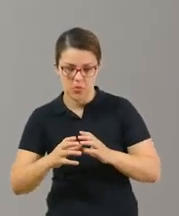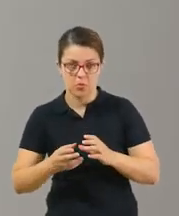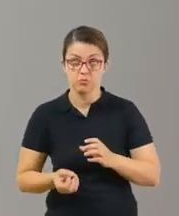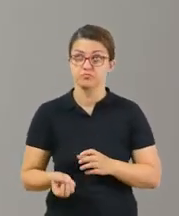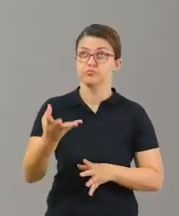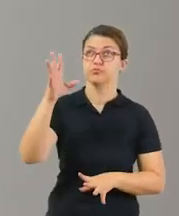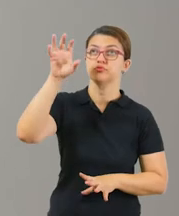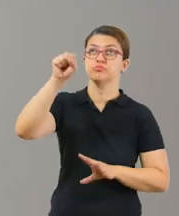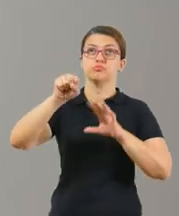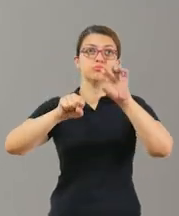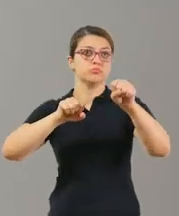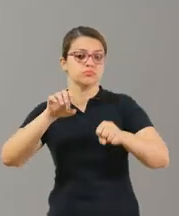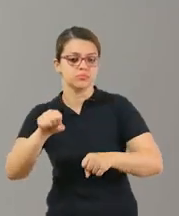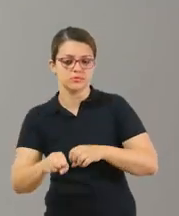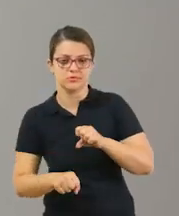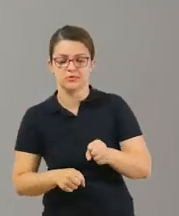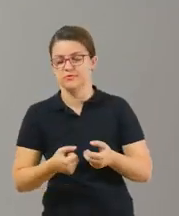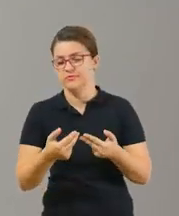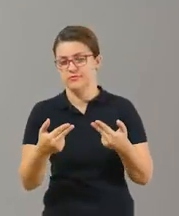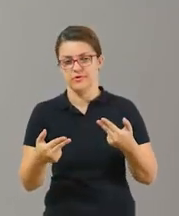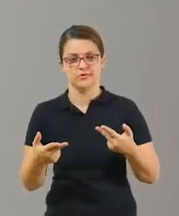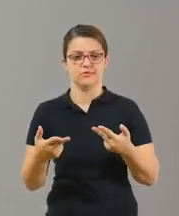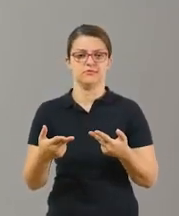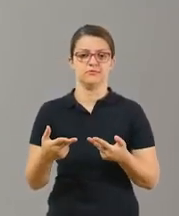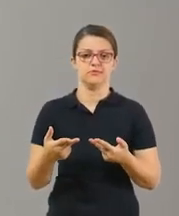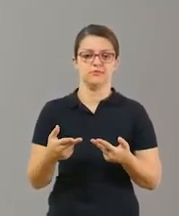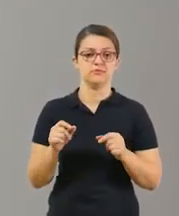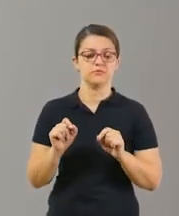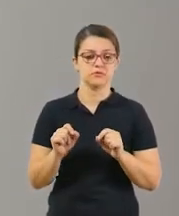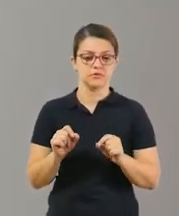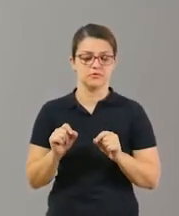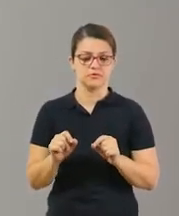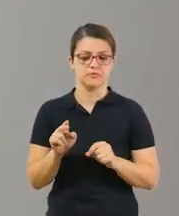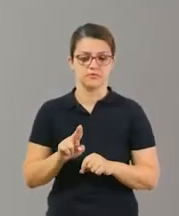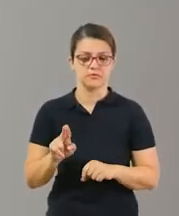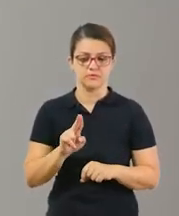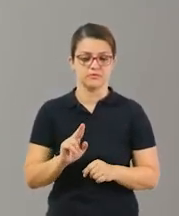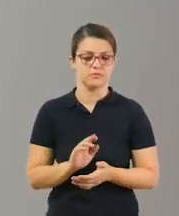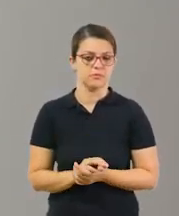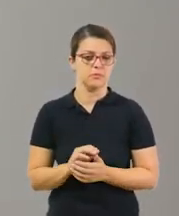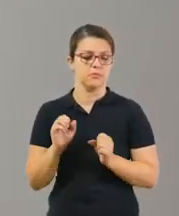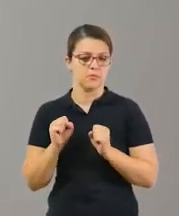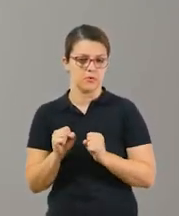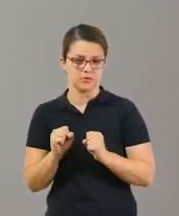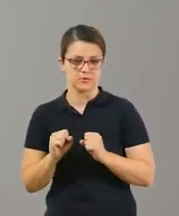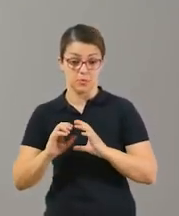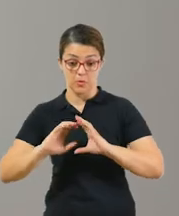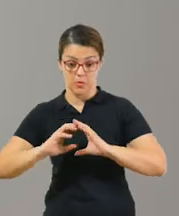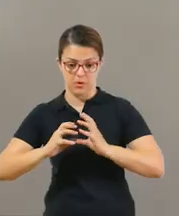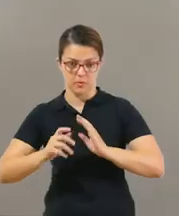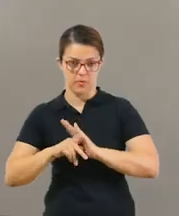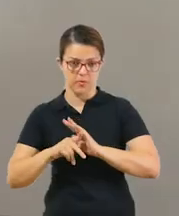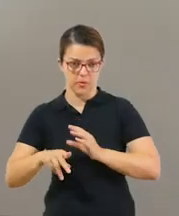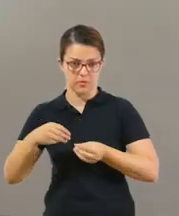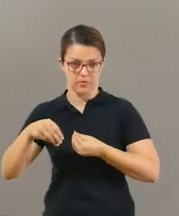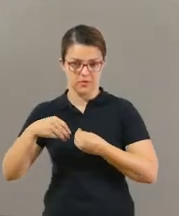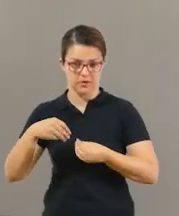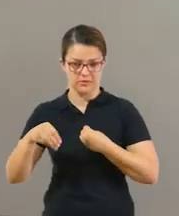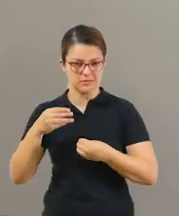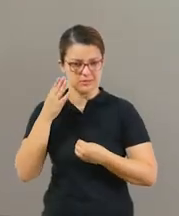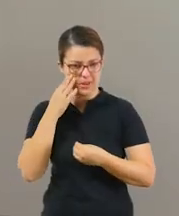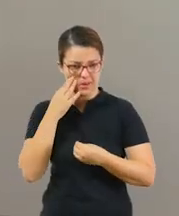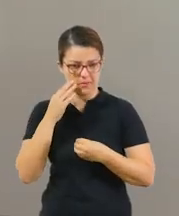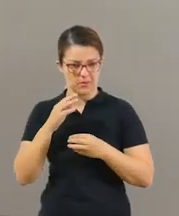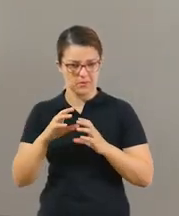objetos, tá? Como lançar, pegar e assim por diante, tá bom? Então, o que você vai precisar aí de casa, pode ser bolinhas de plástico,